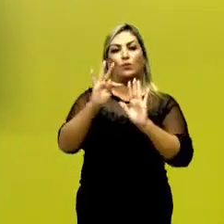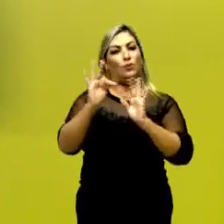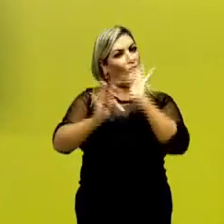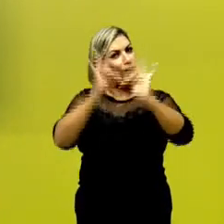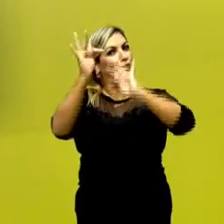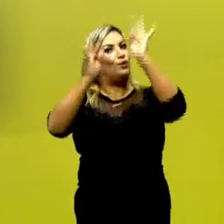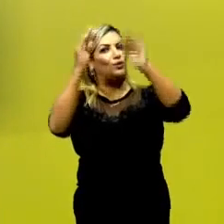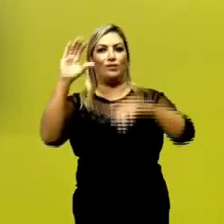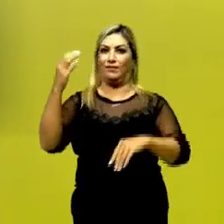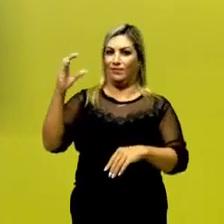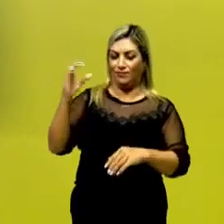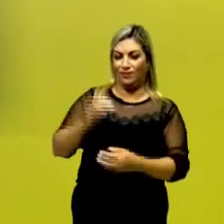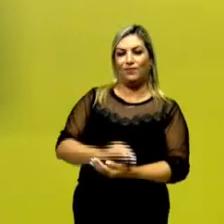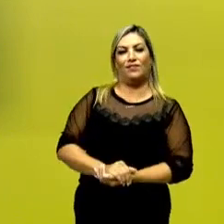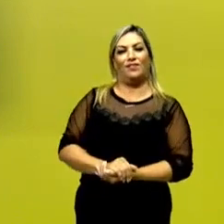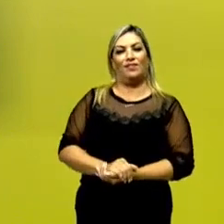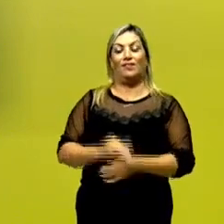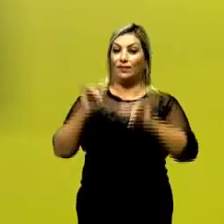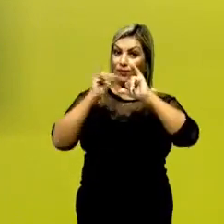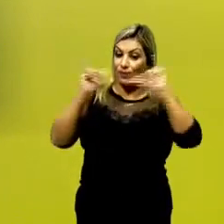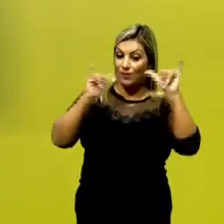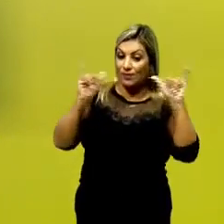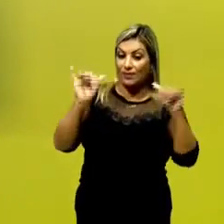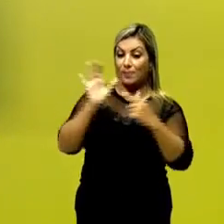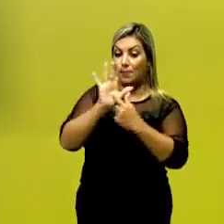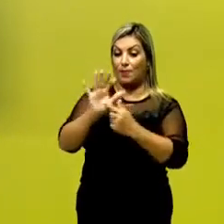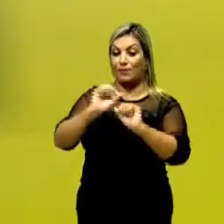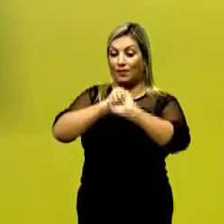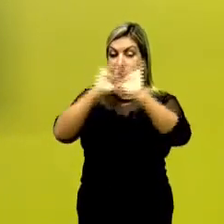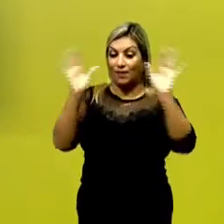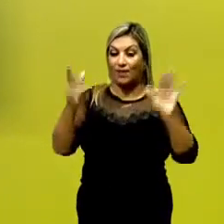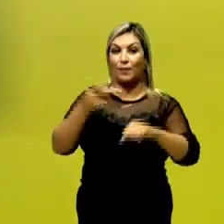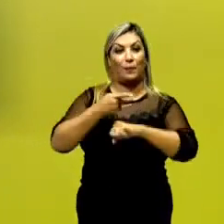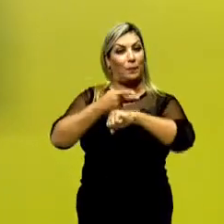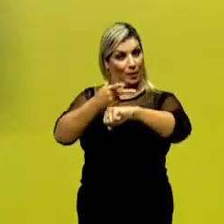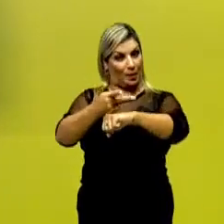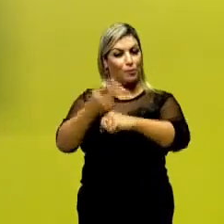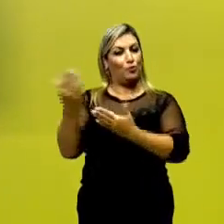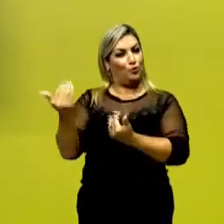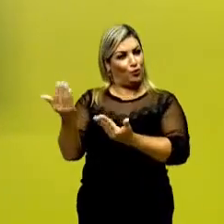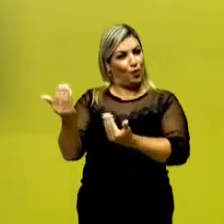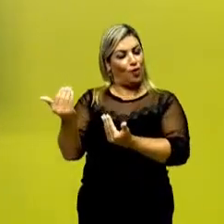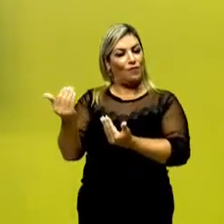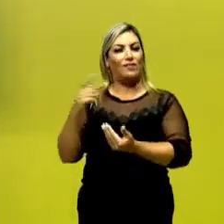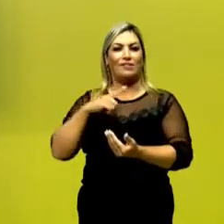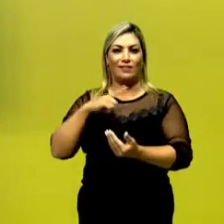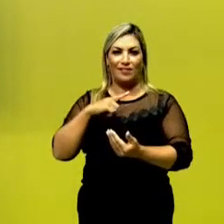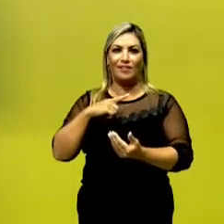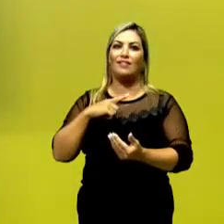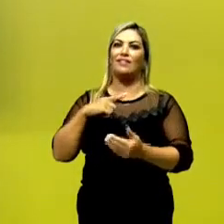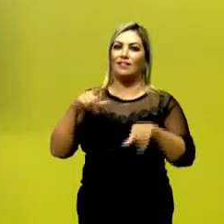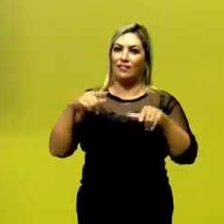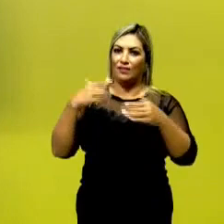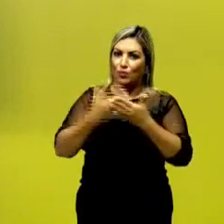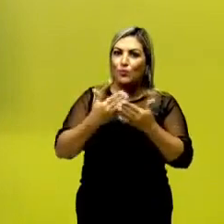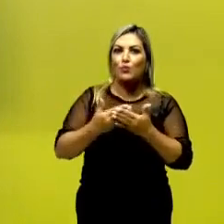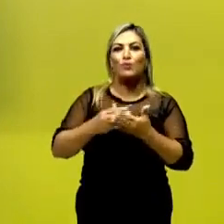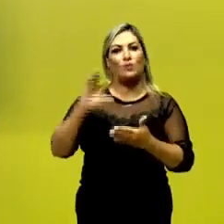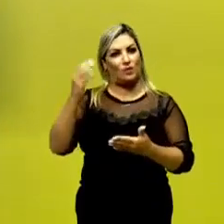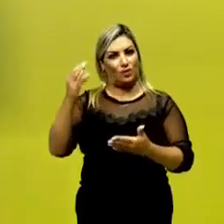tecnológico e científico. Então essa notícia frisa uma premiação de jovens empreendedores nesse campo.